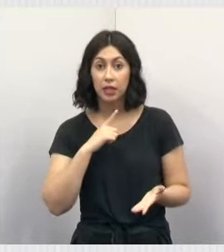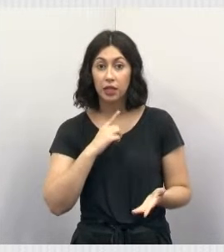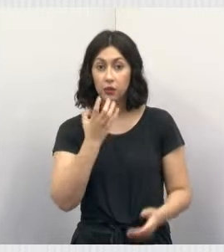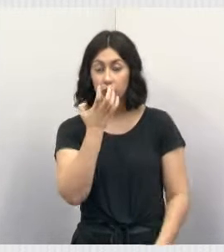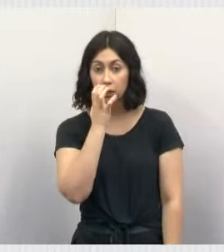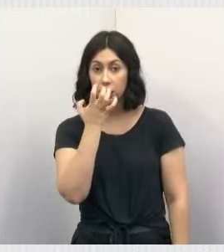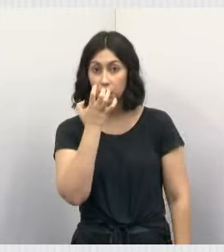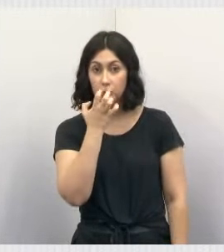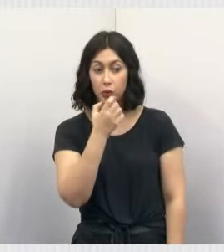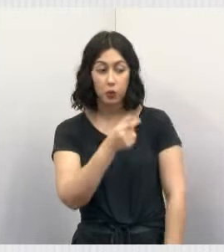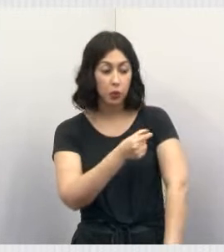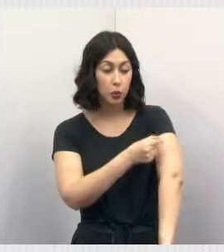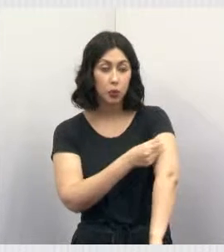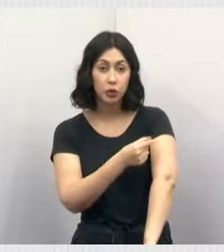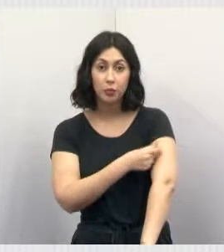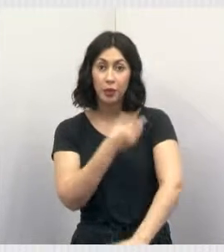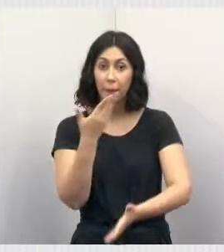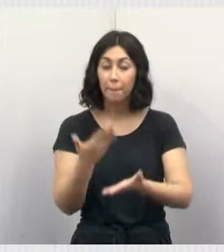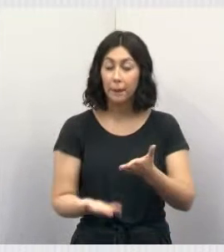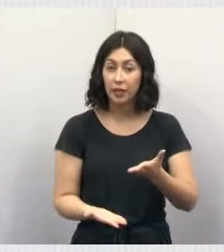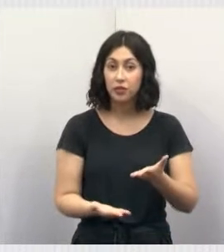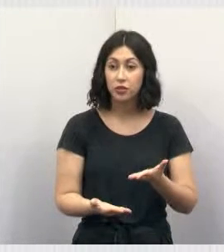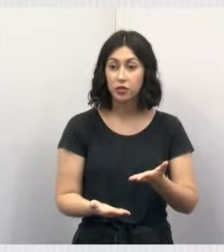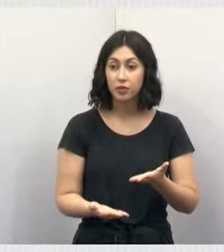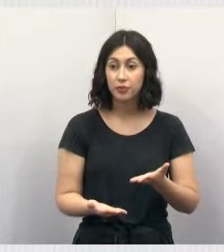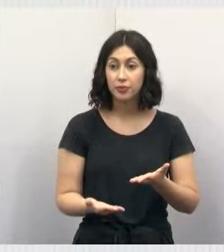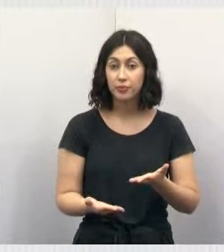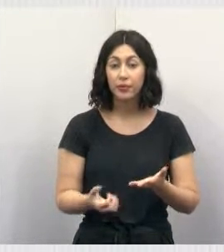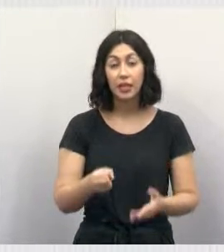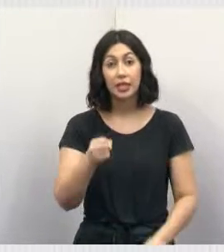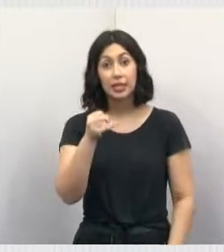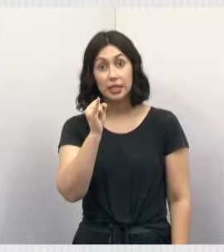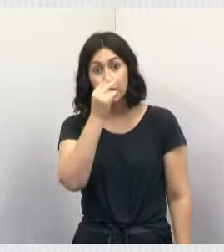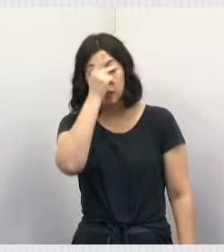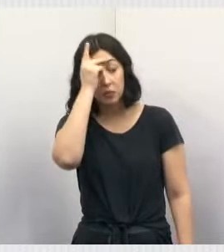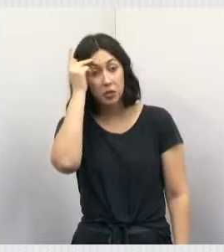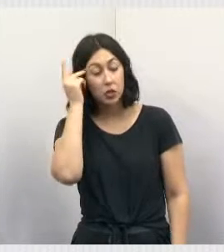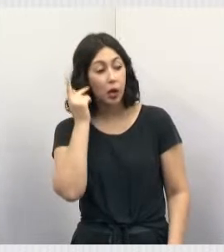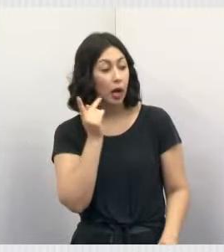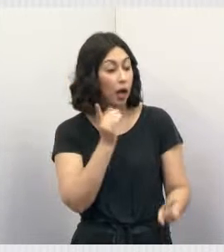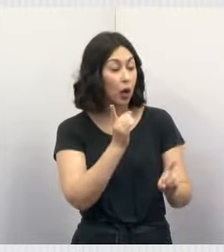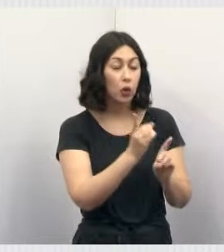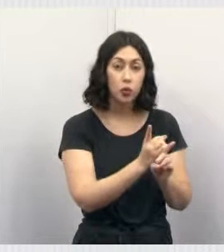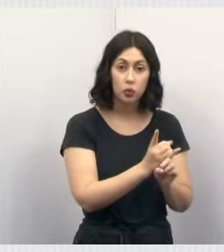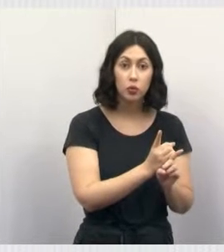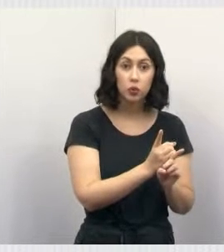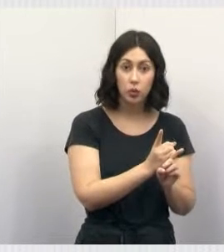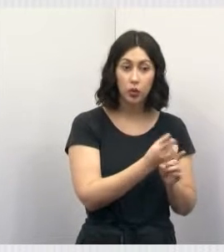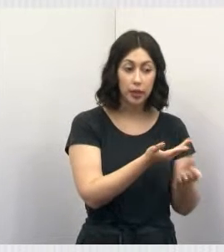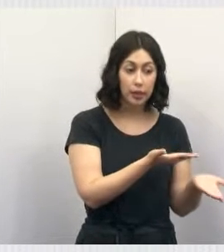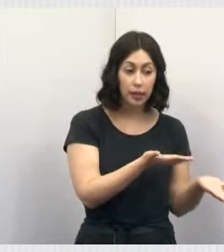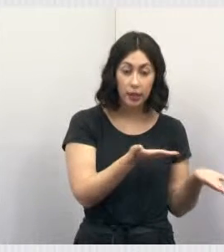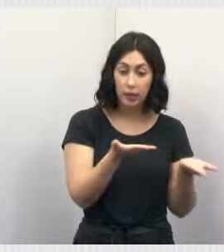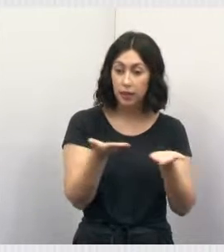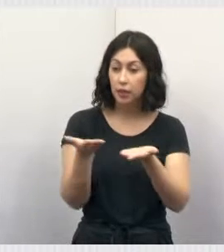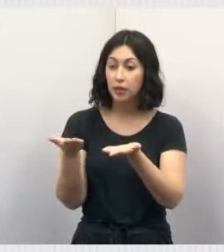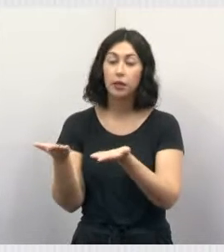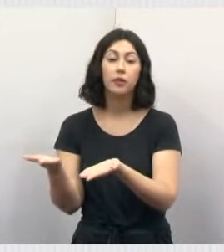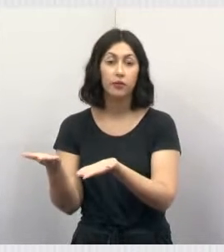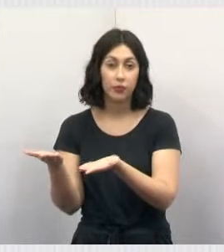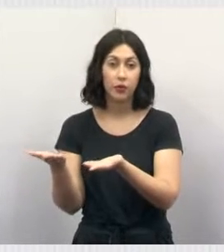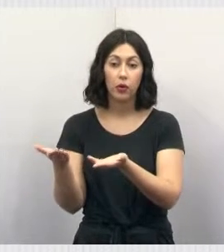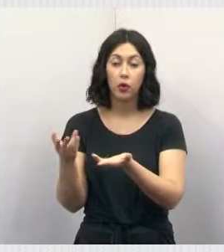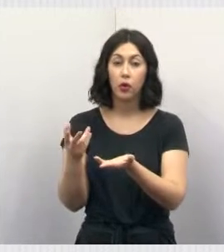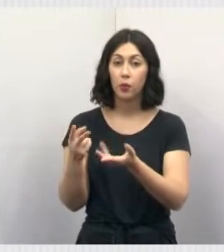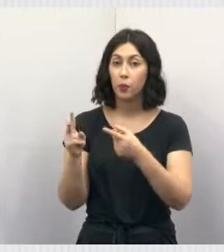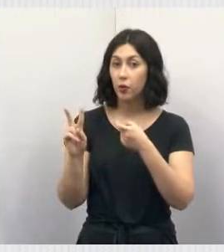microchipado e você perde esse animal, se por um acaso alguém encontrar o seu animal e levá-lo até uma clínica